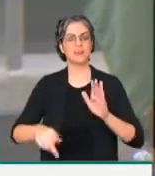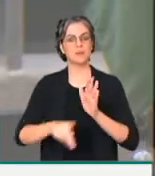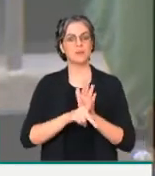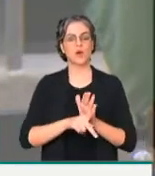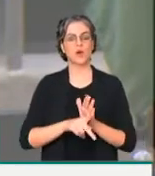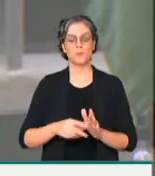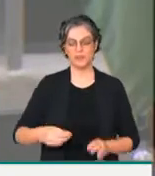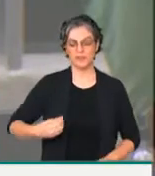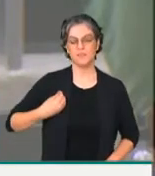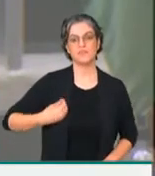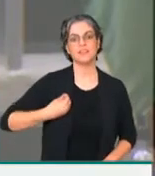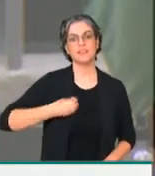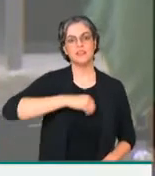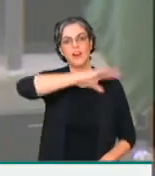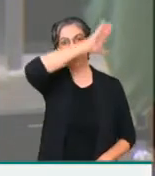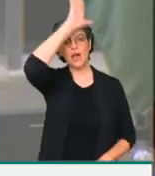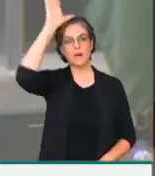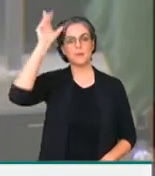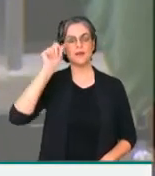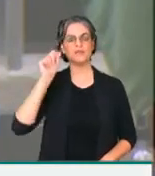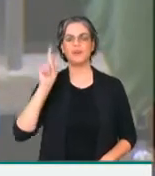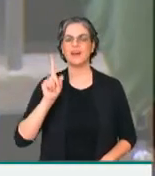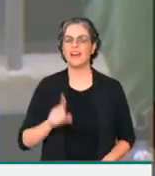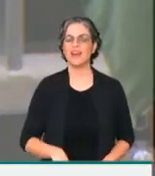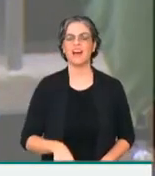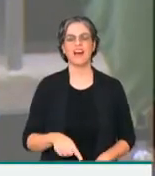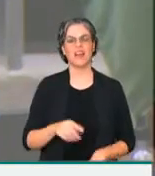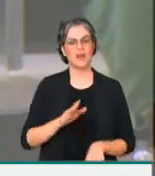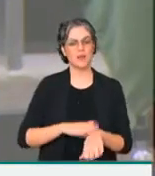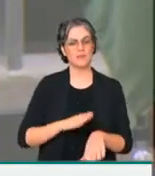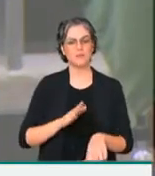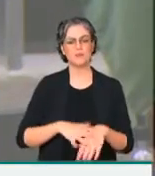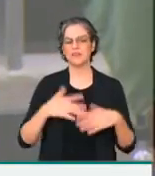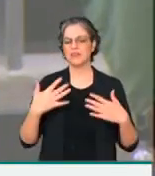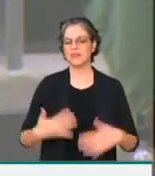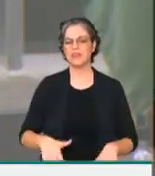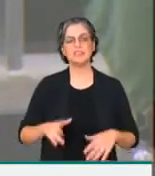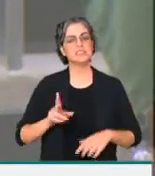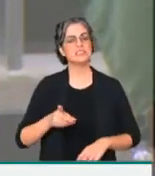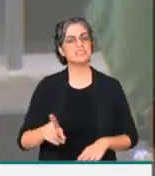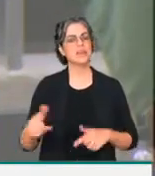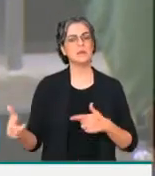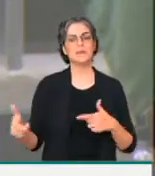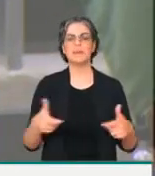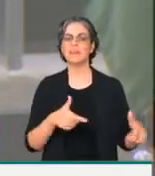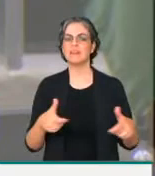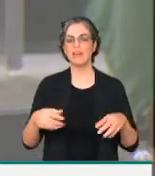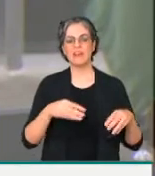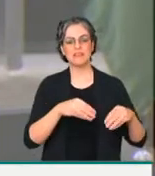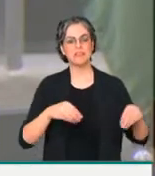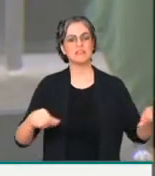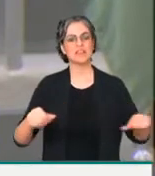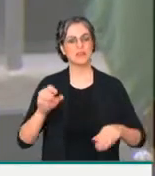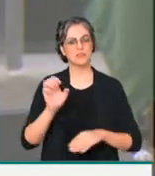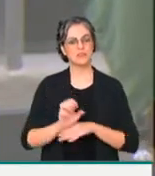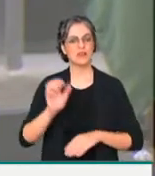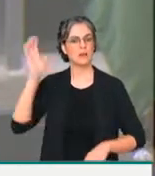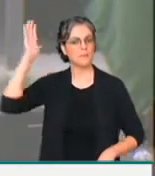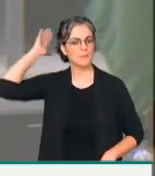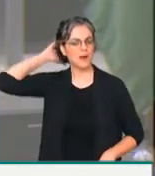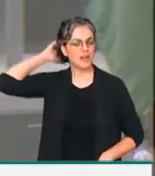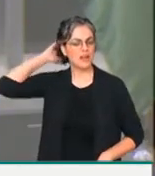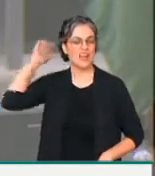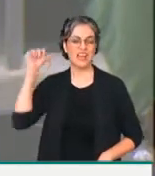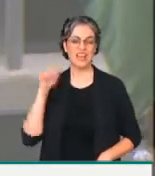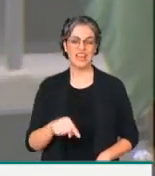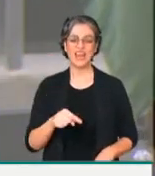vidas amazônidas, são episódios desse conflito pela terra que acontece no estado do Pará. Esse